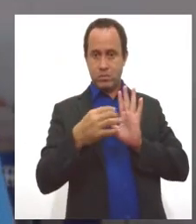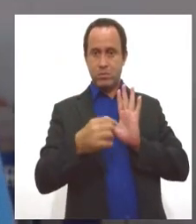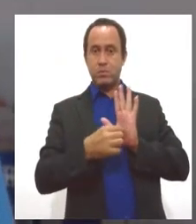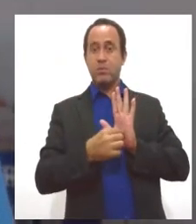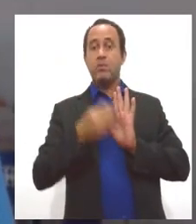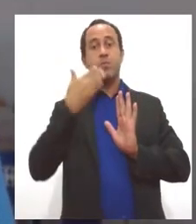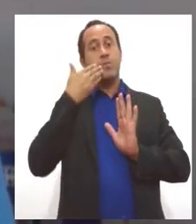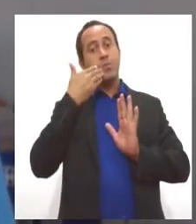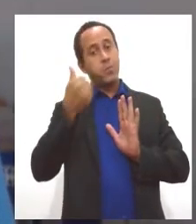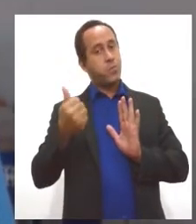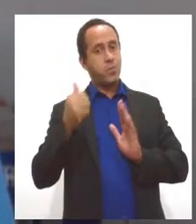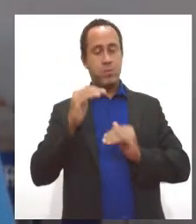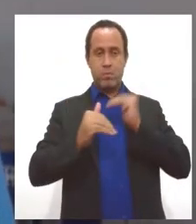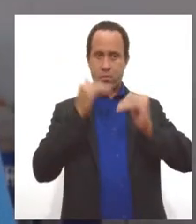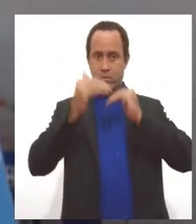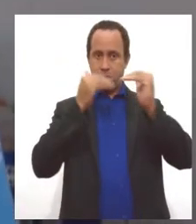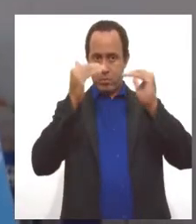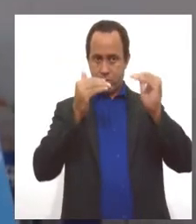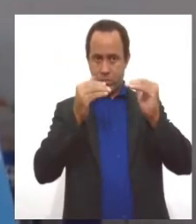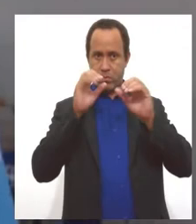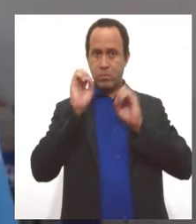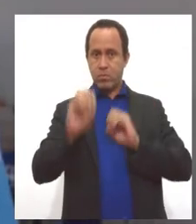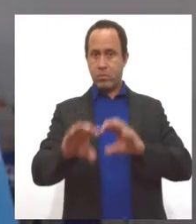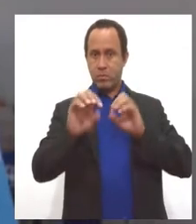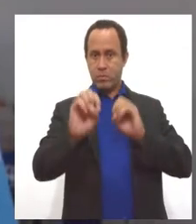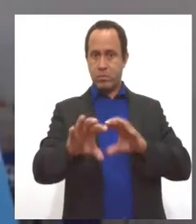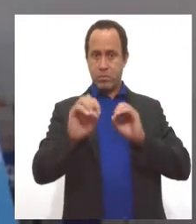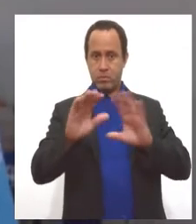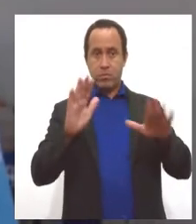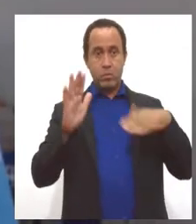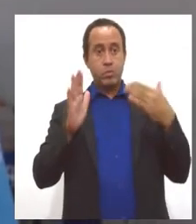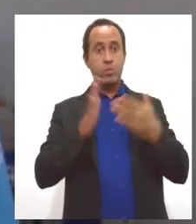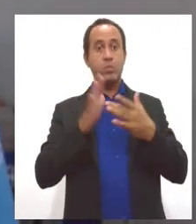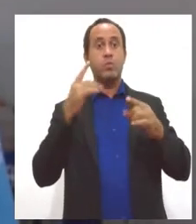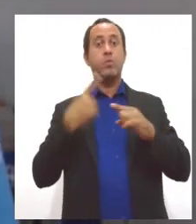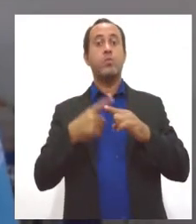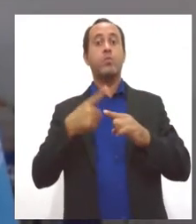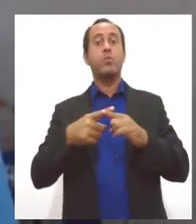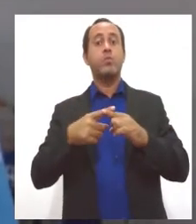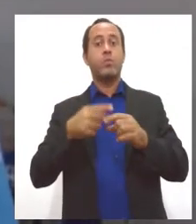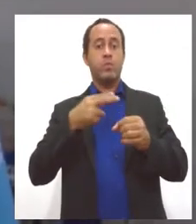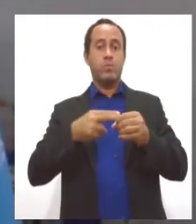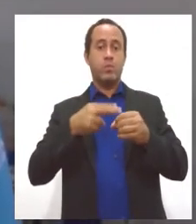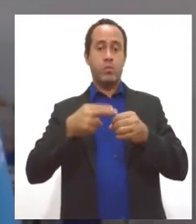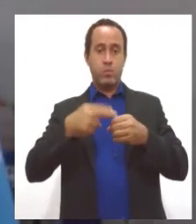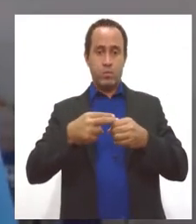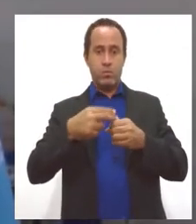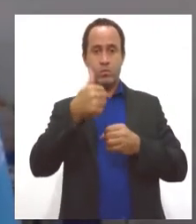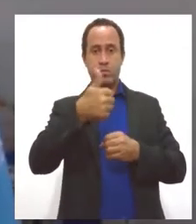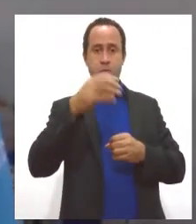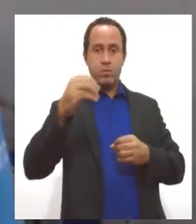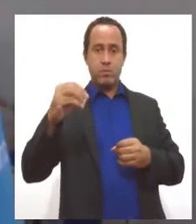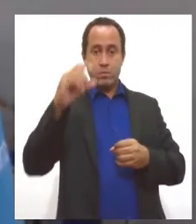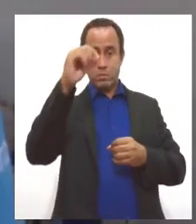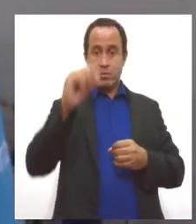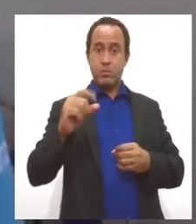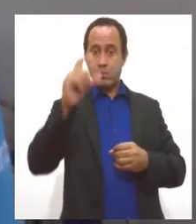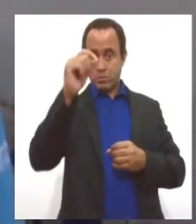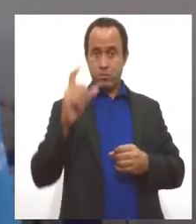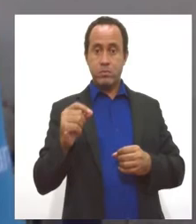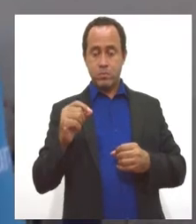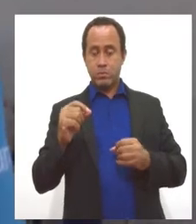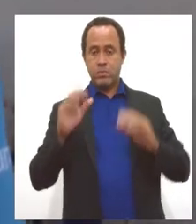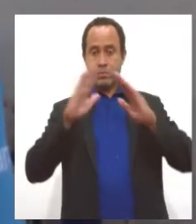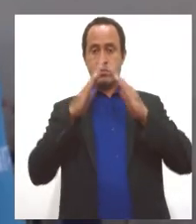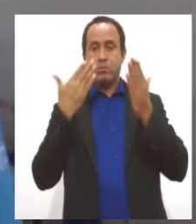muito significativa nos indicadores de educação, sobretudo porque os municípios aderiram 100% à busca ativa escolar,